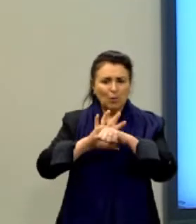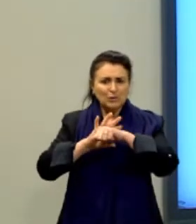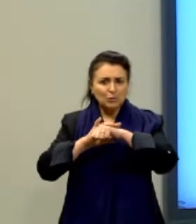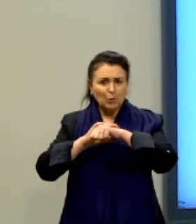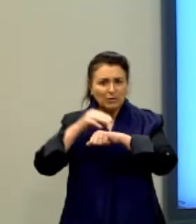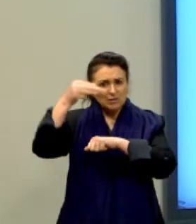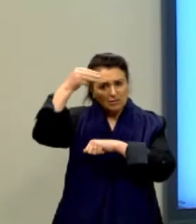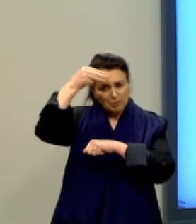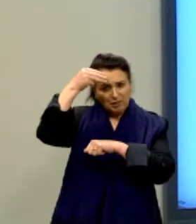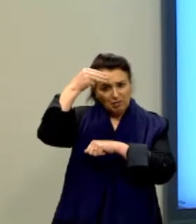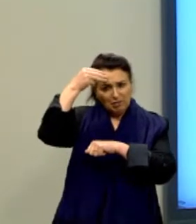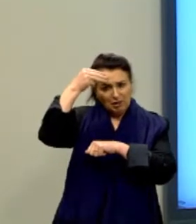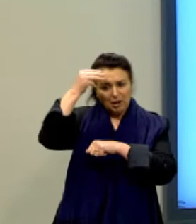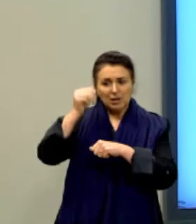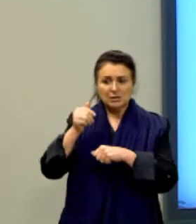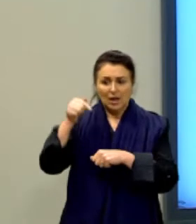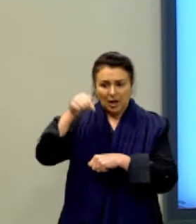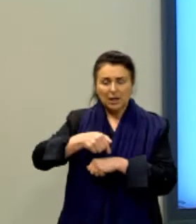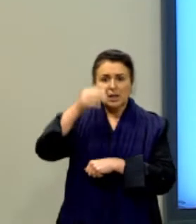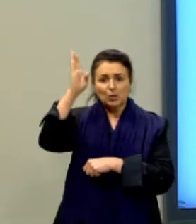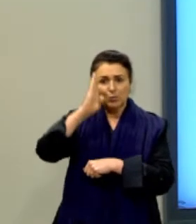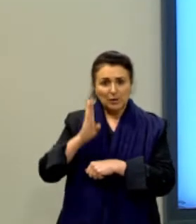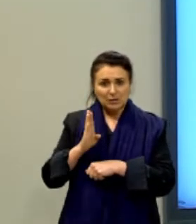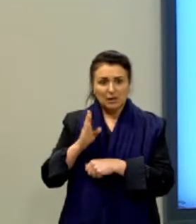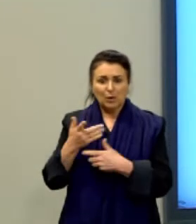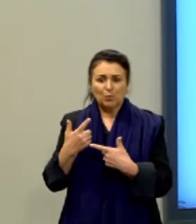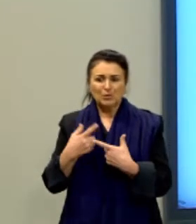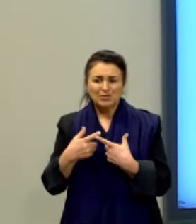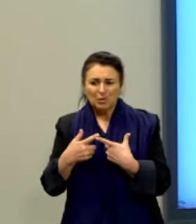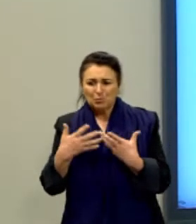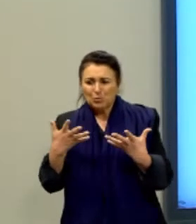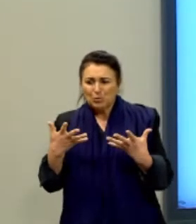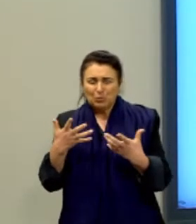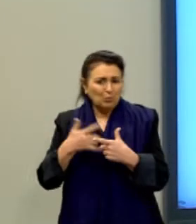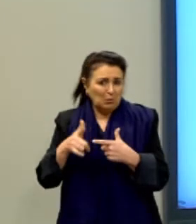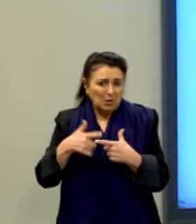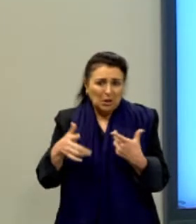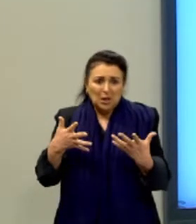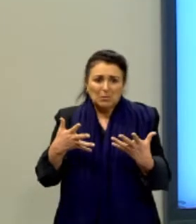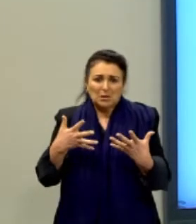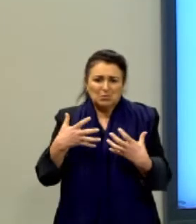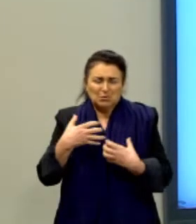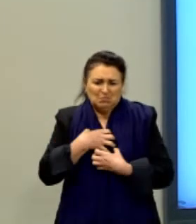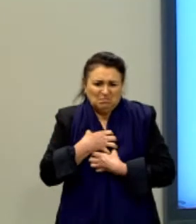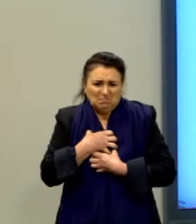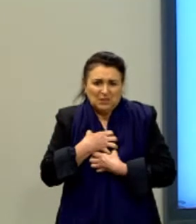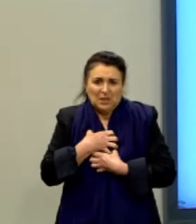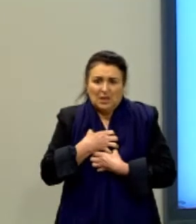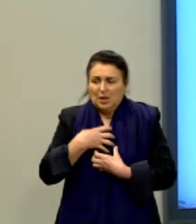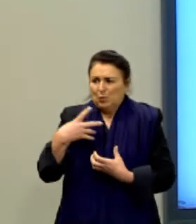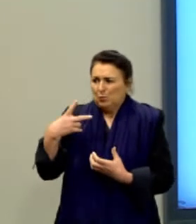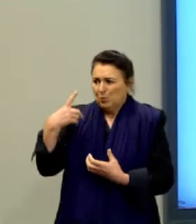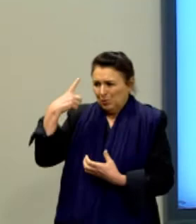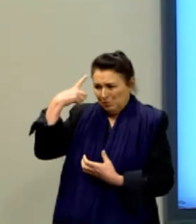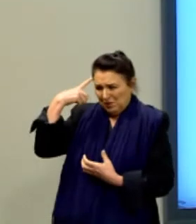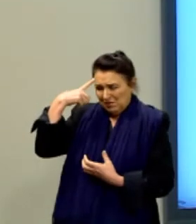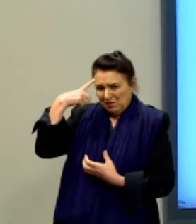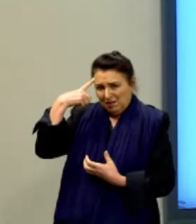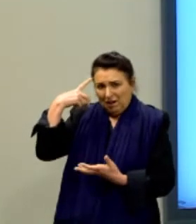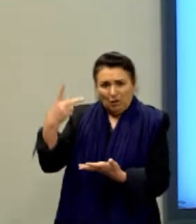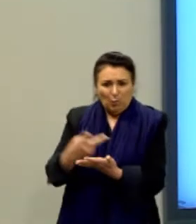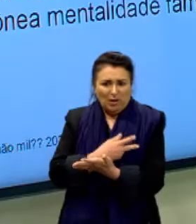recorrente no Brasil, seja pela frustração frente a problemas, seja pela erronea mentalidade familiar.